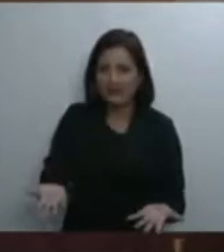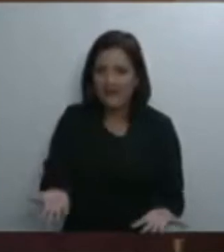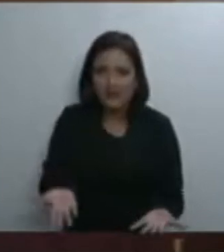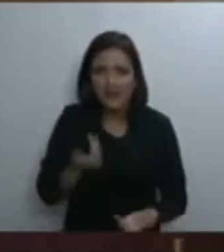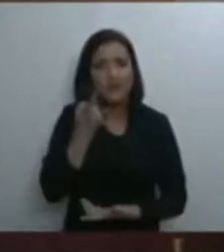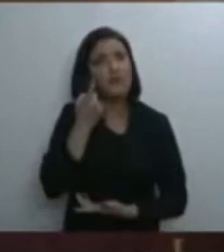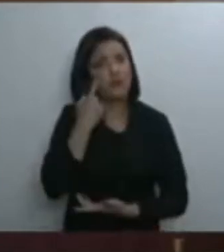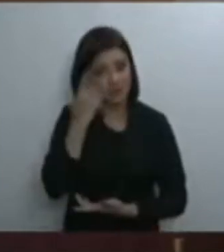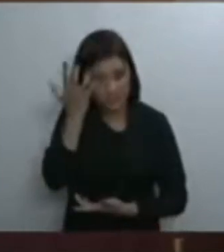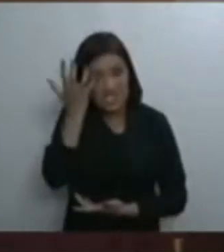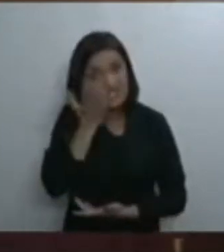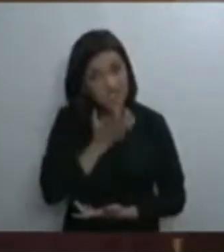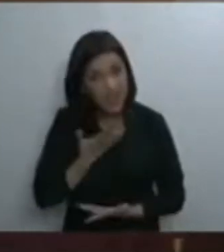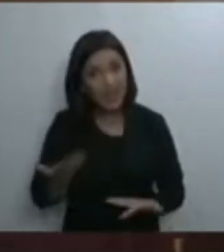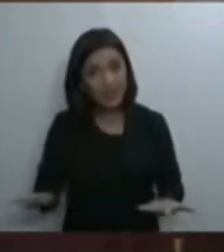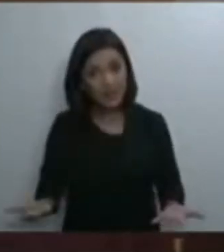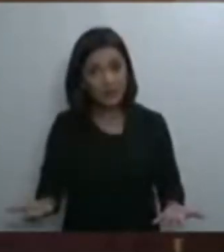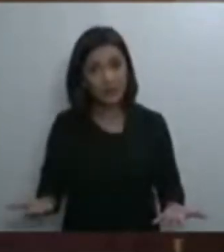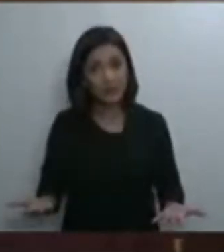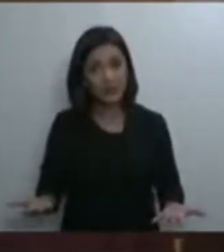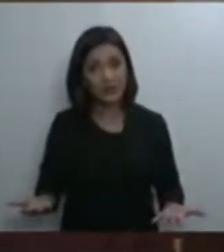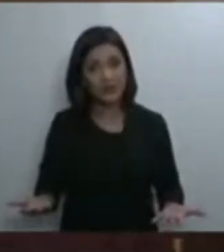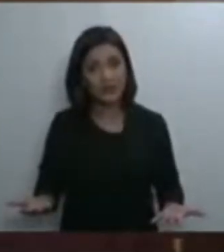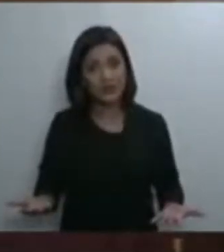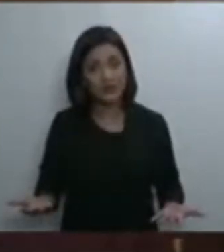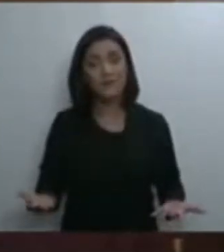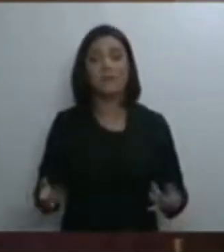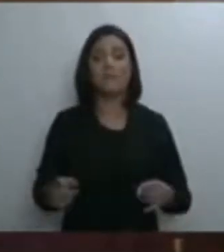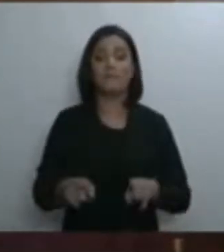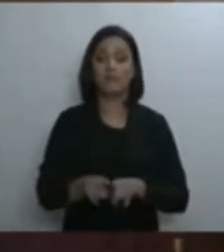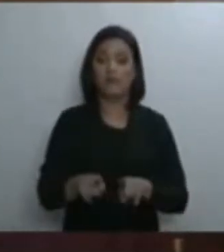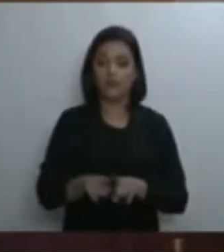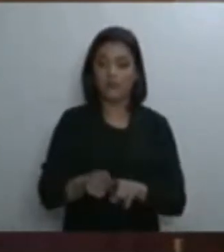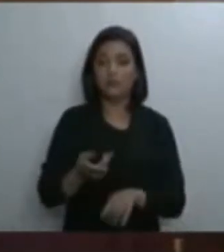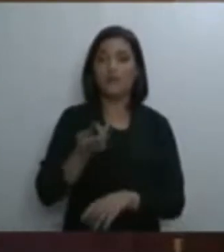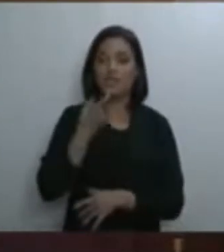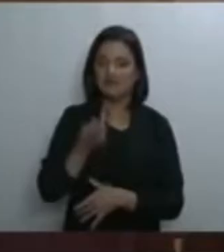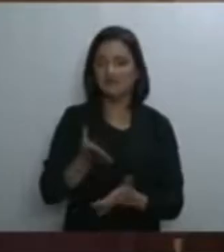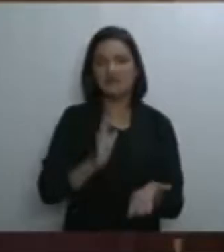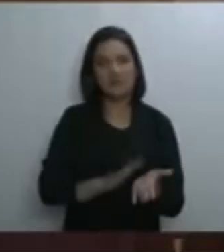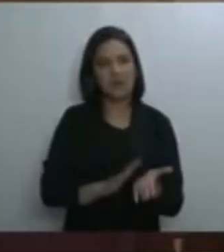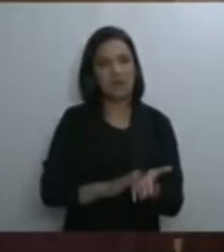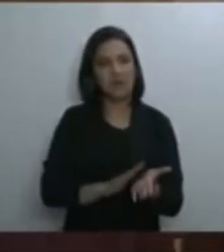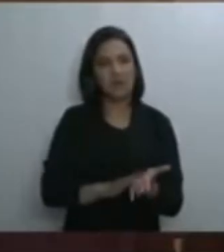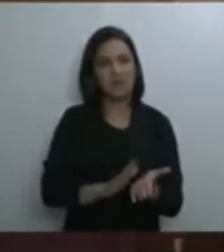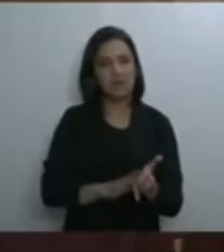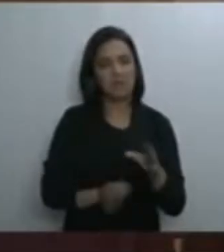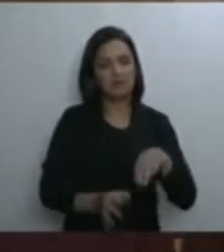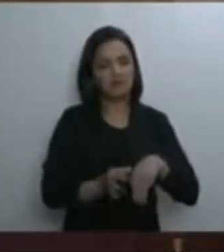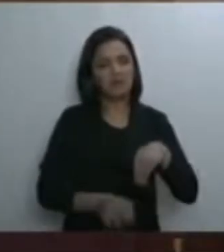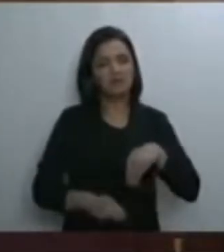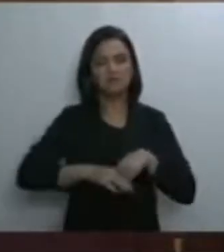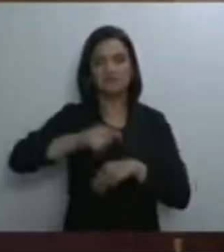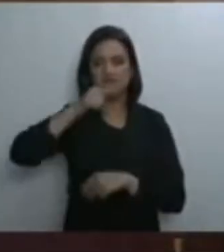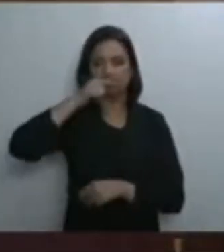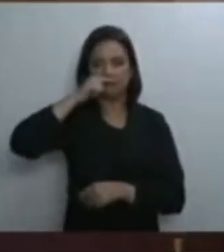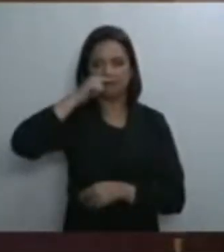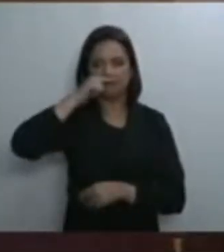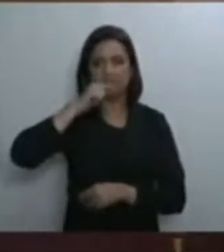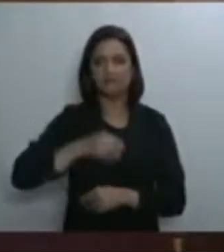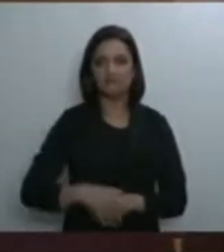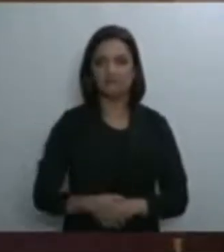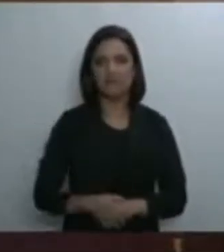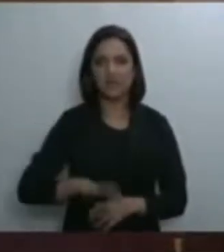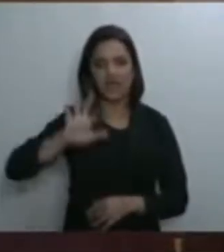Em boa hora, quero deixar também aqui os meus explosivos, cumprimento-se ao ministro Edson Fachin, por essa